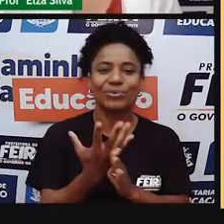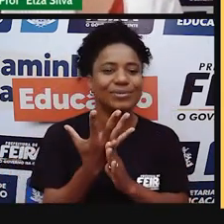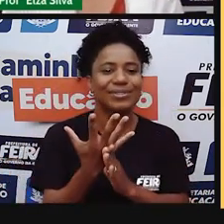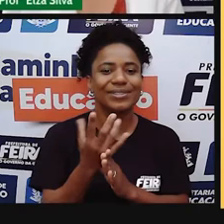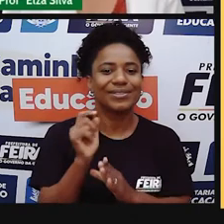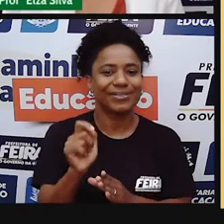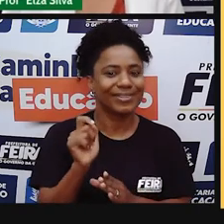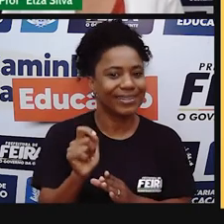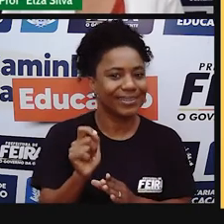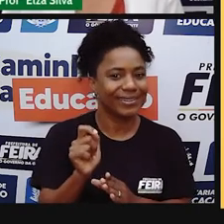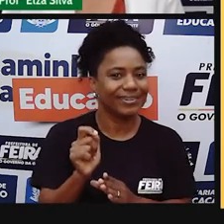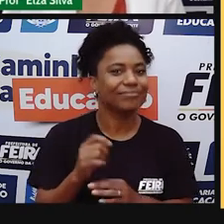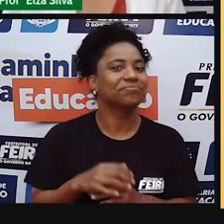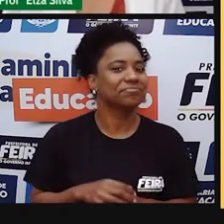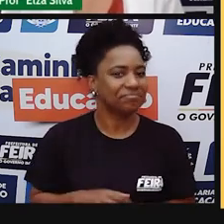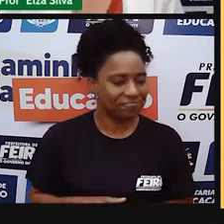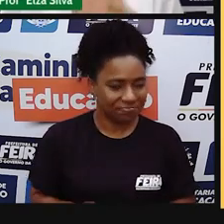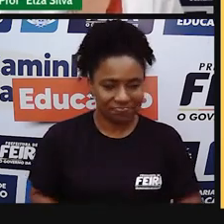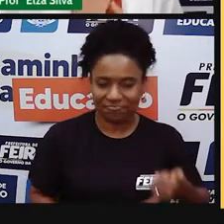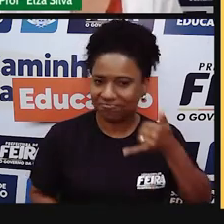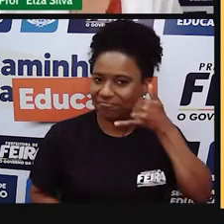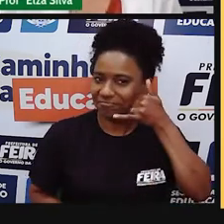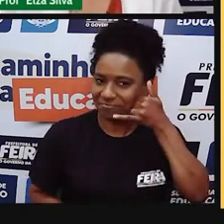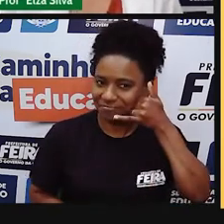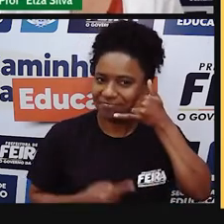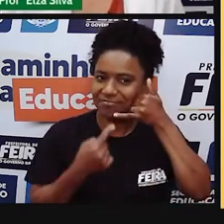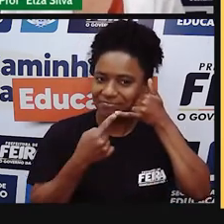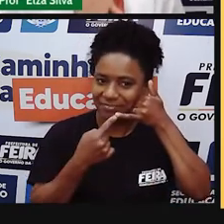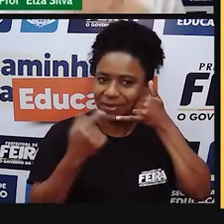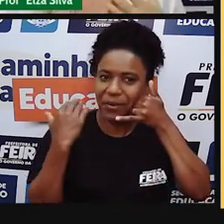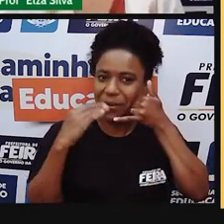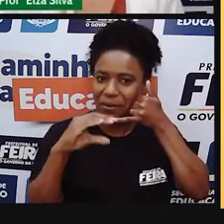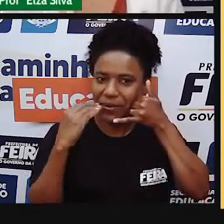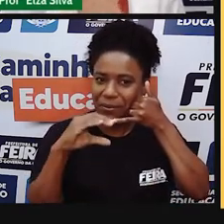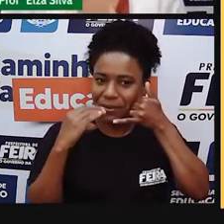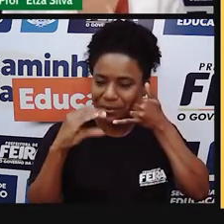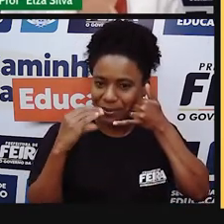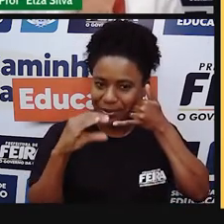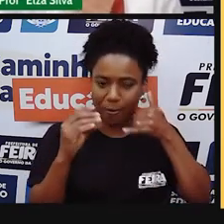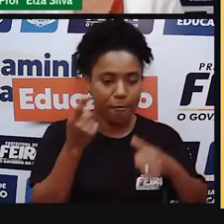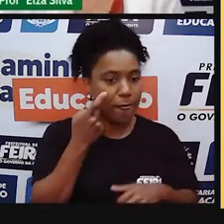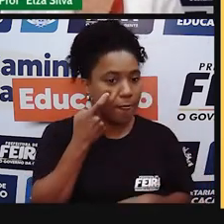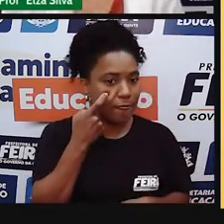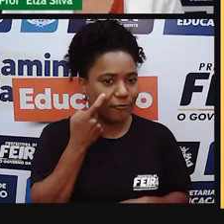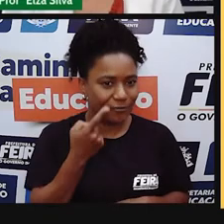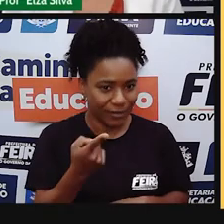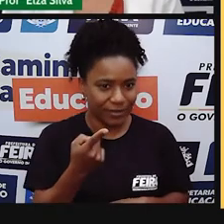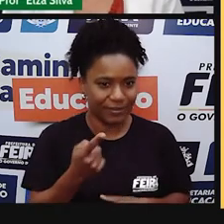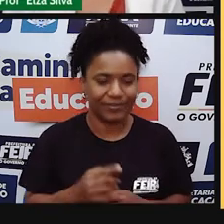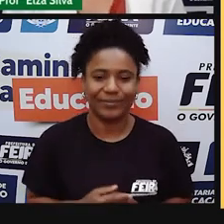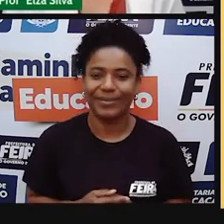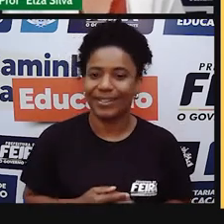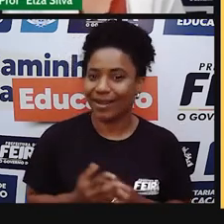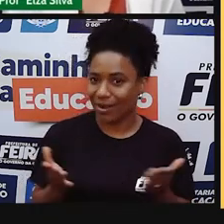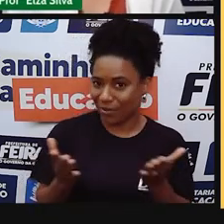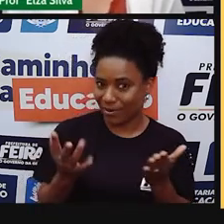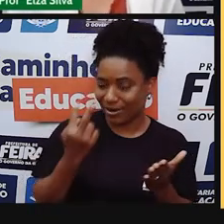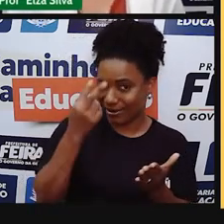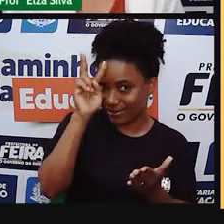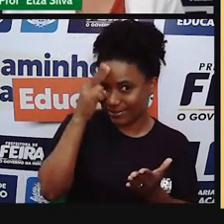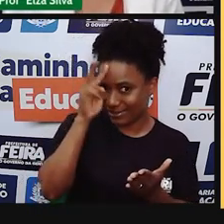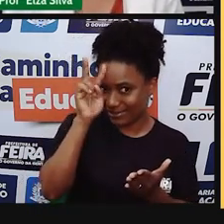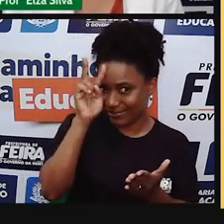as telecomunicações. Vamos conhecer um pouquinho agora, History of telecommunication, a história da